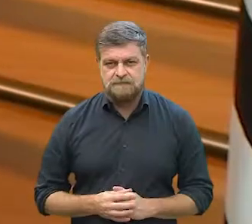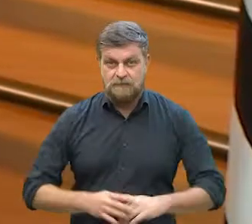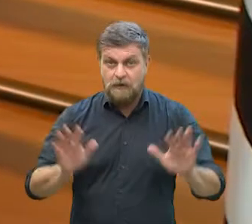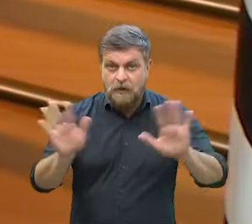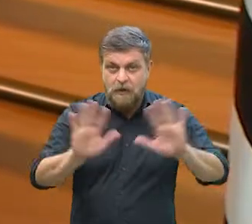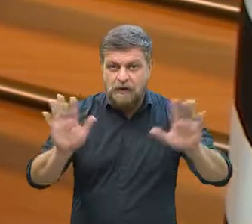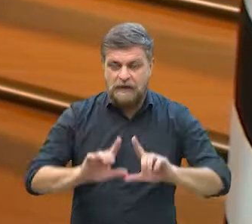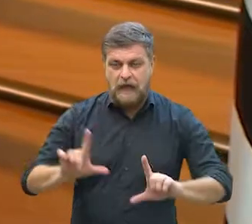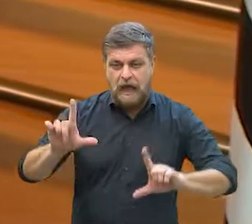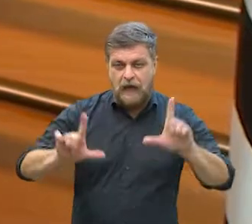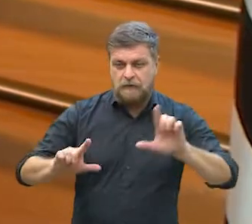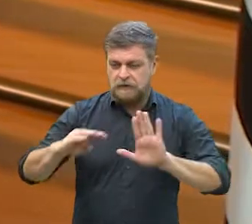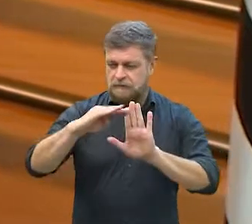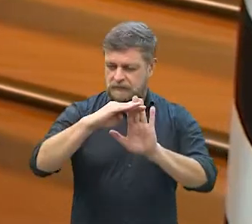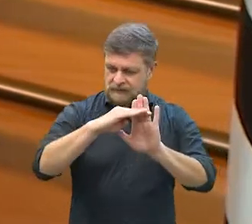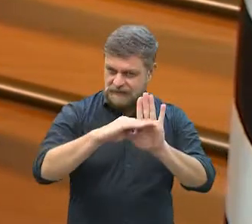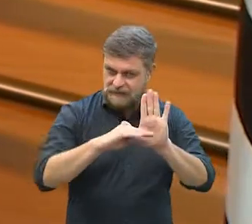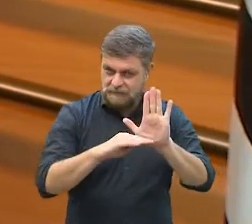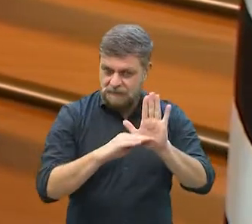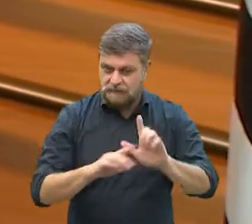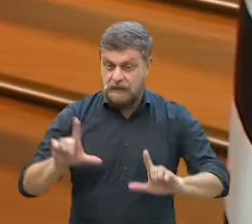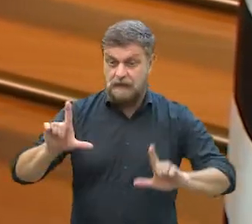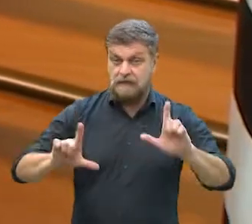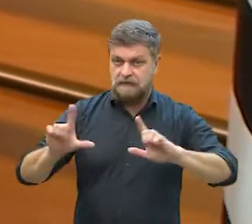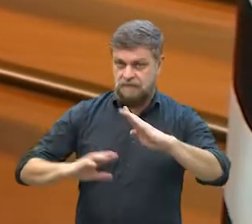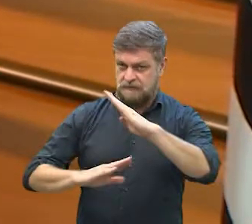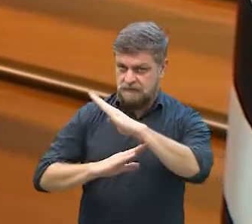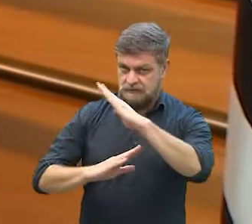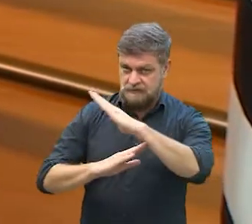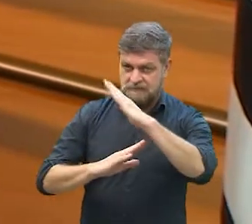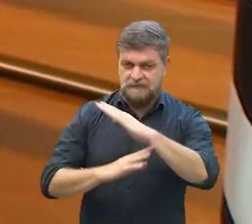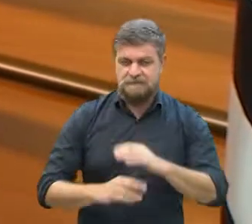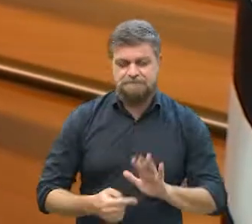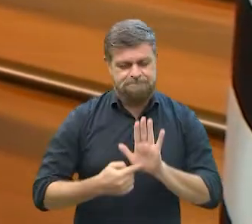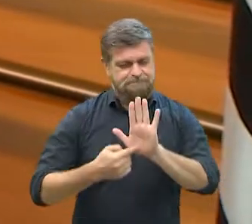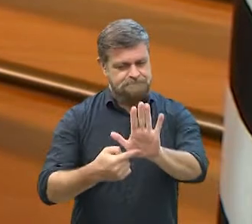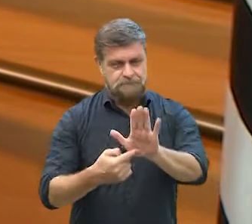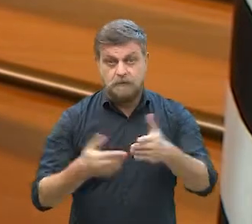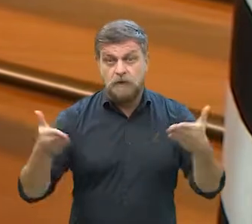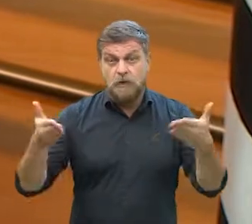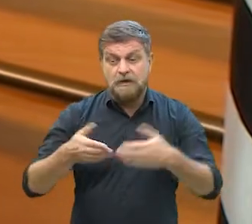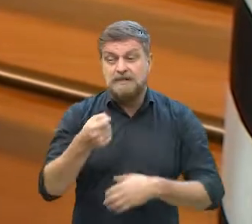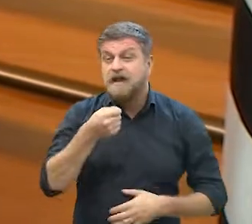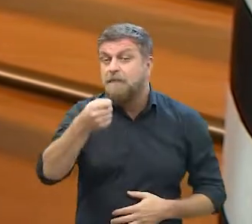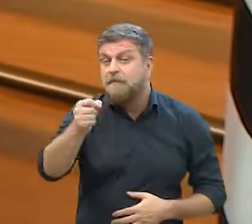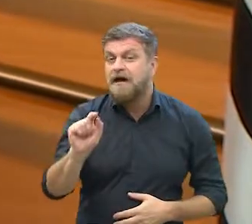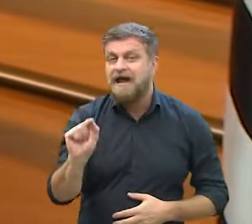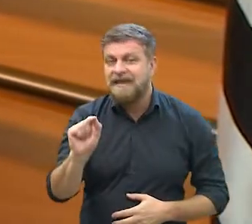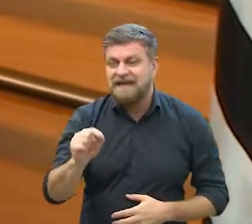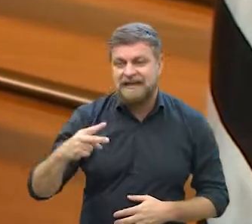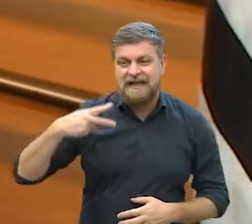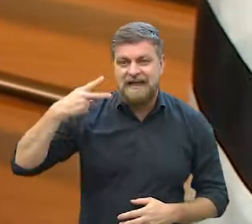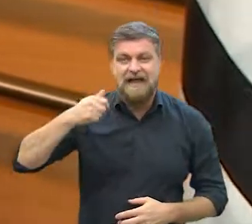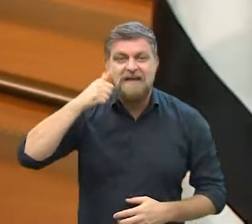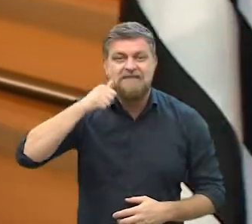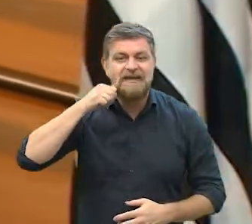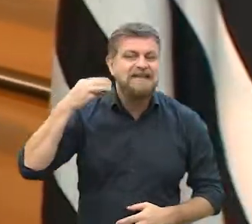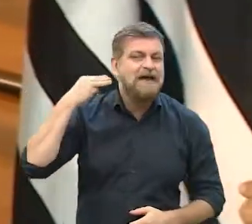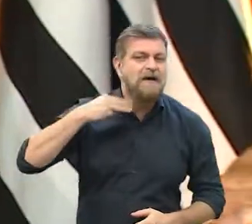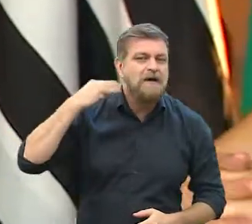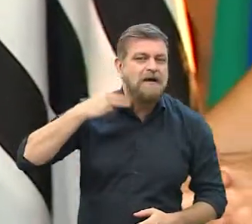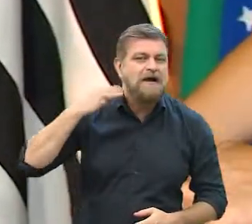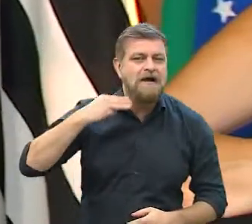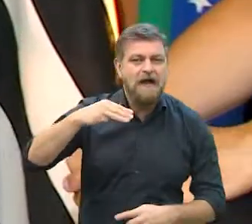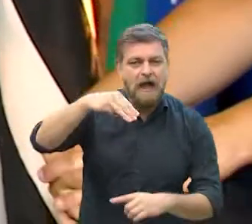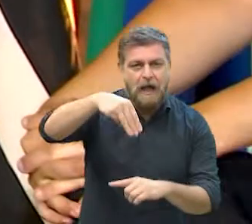Olá, programa em pauta no ar aqui pela tela da TV Câmara Campinas. Hoje a nossa entrevistada é a vereadora Mariana Conte,